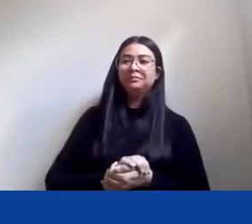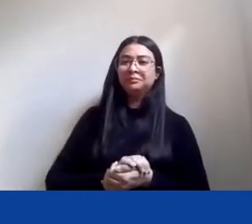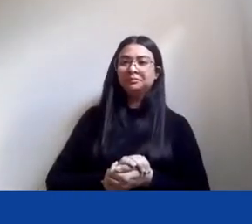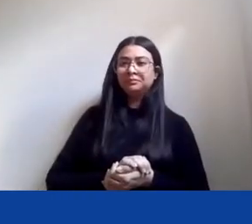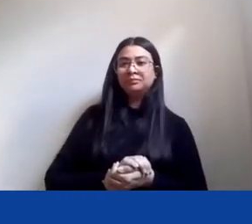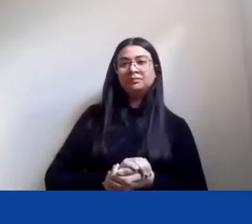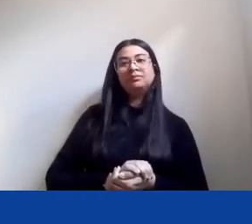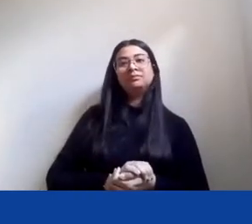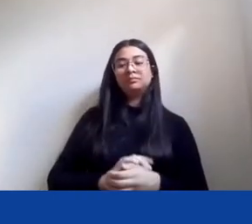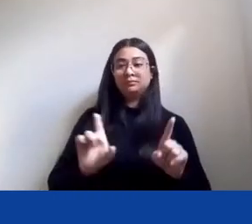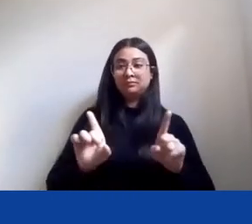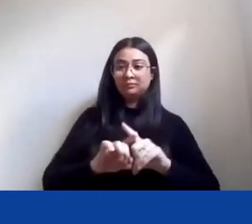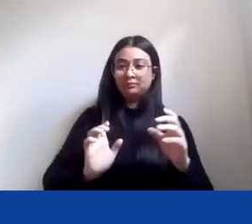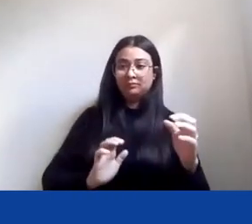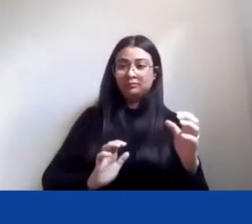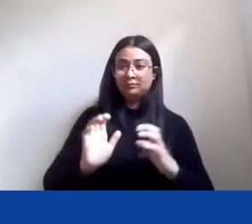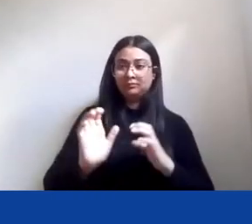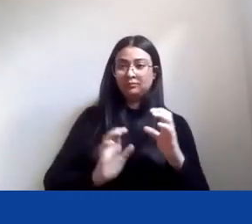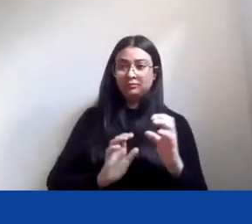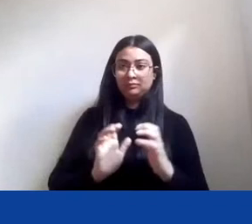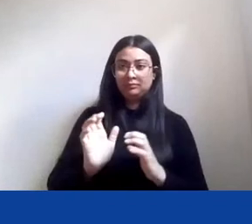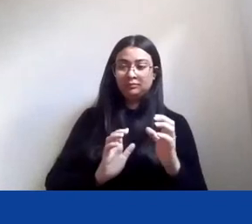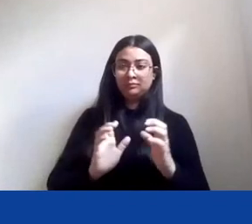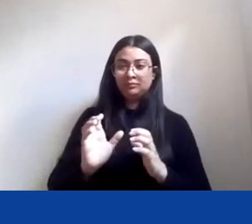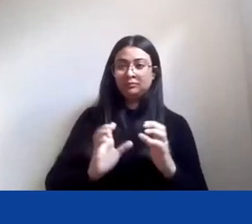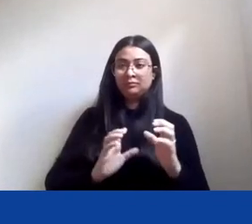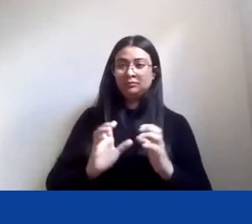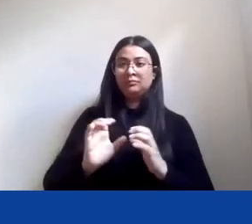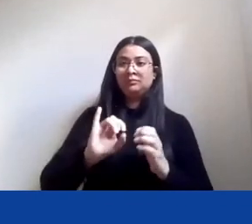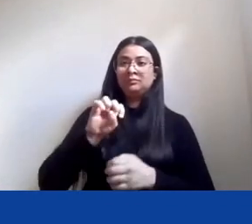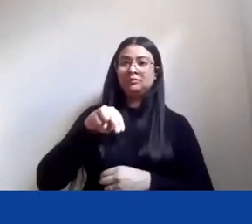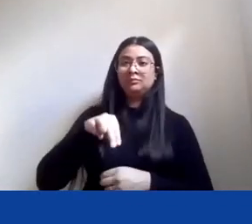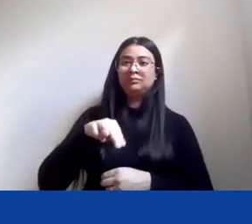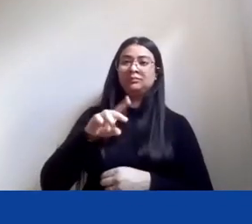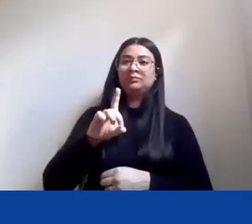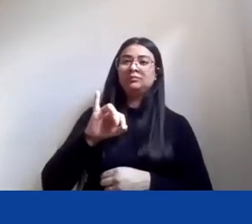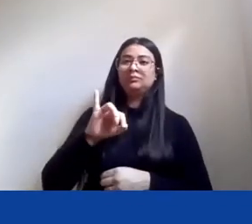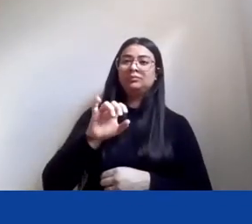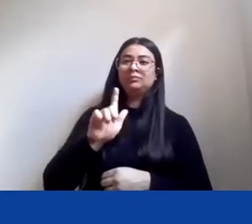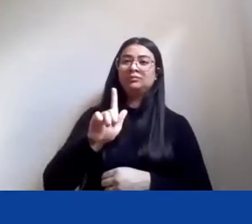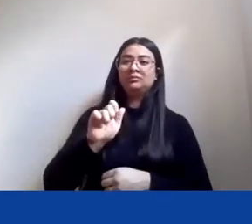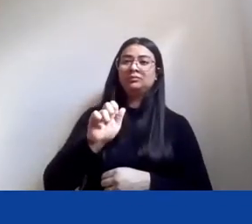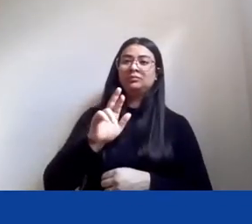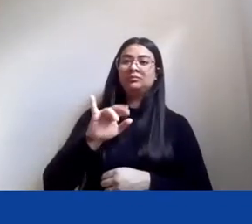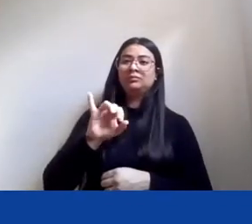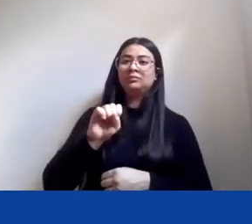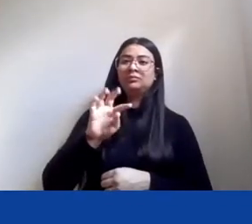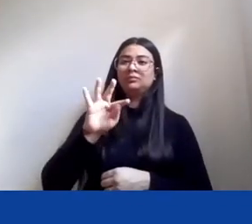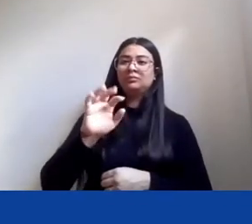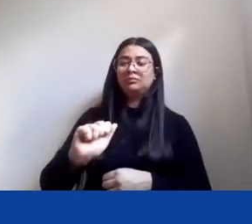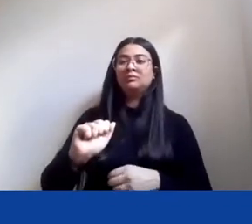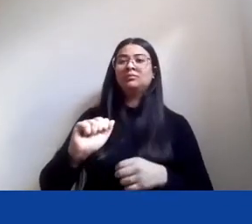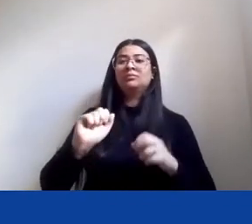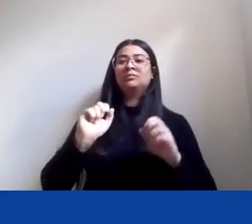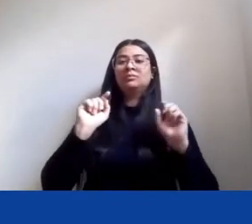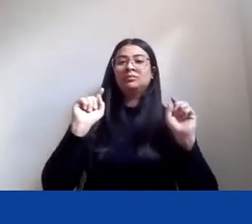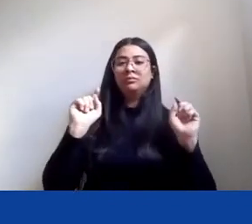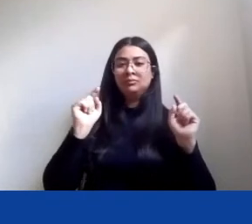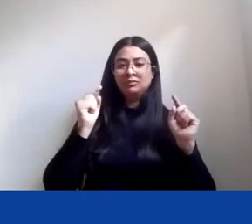Coordenadora da Frente Indígena Indigenista de Combate à Covid-19. A nossa segunda